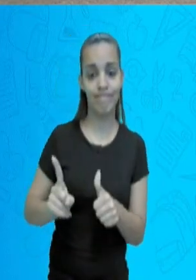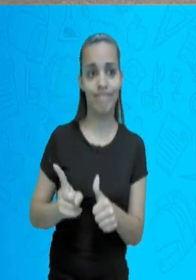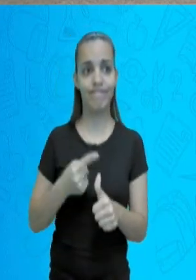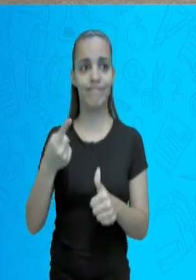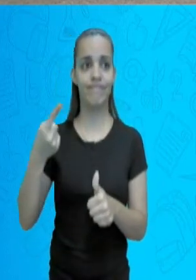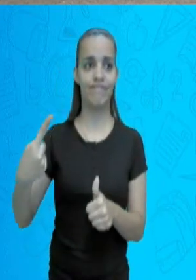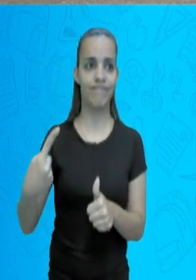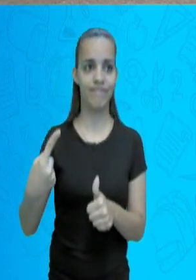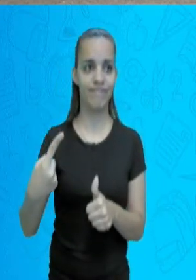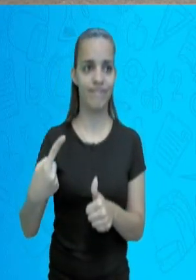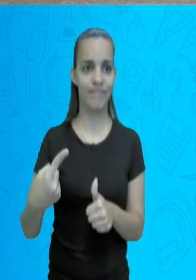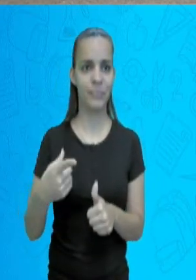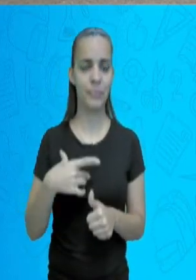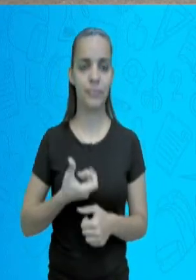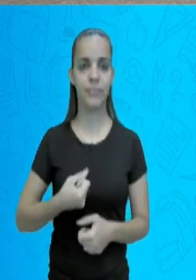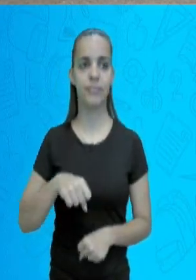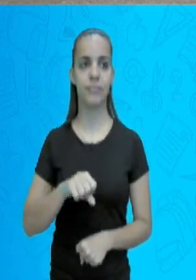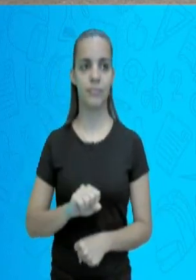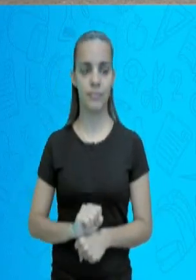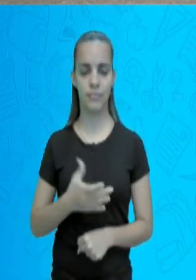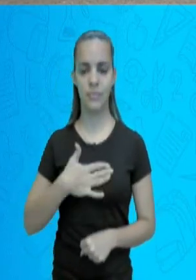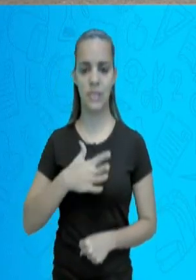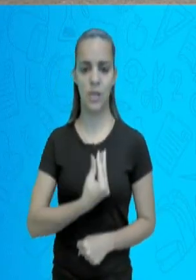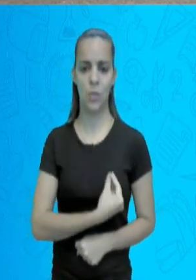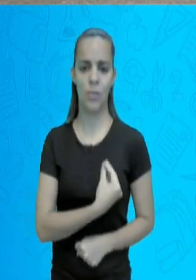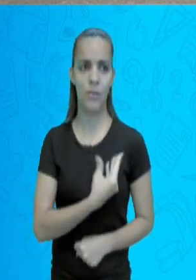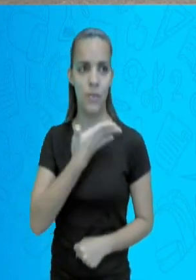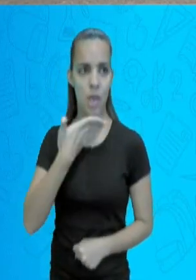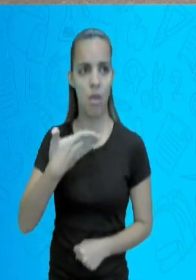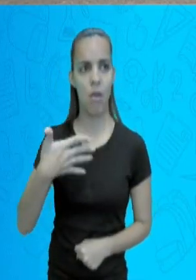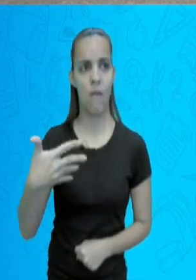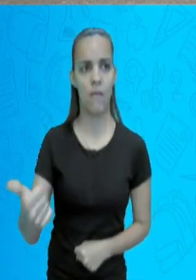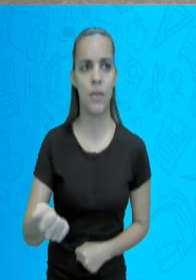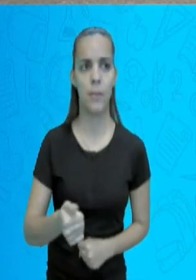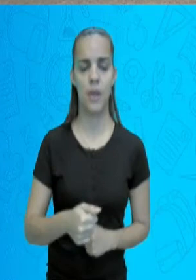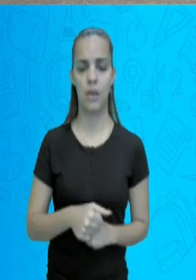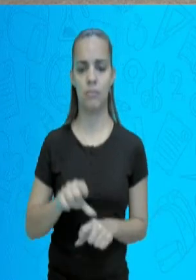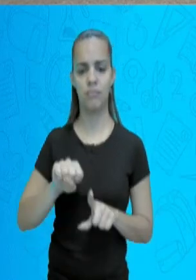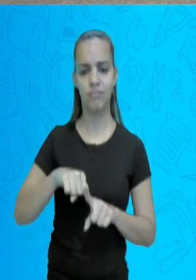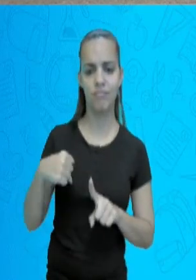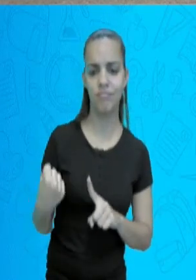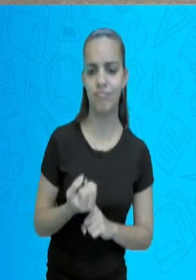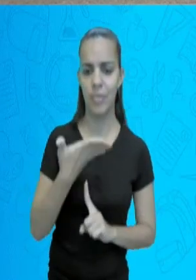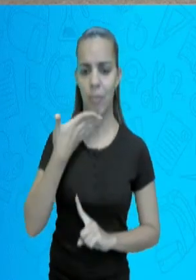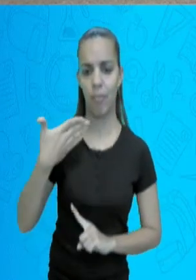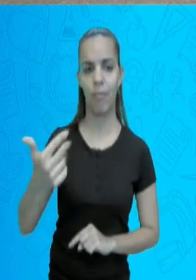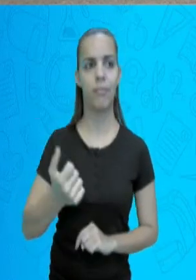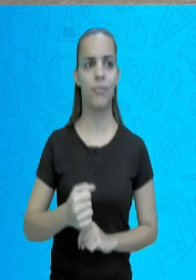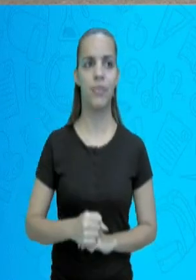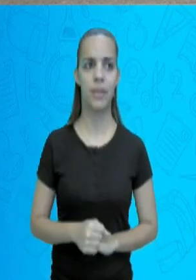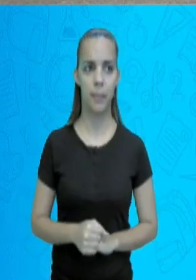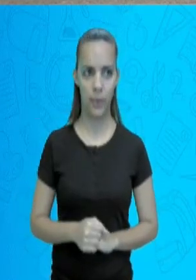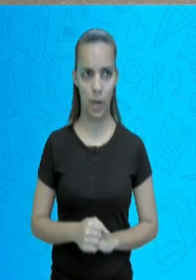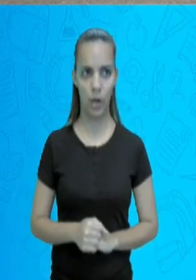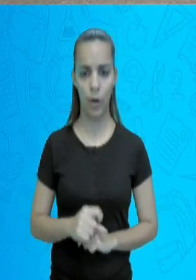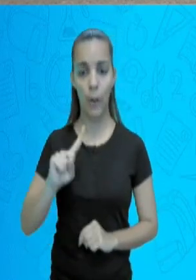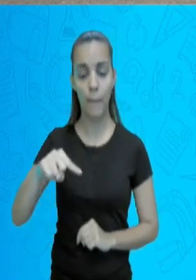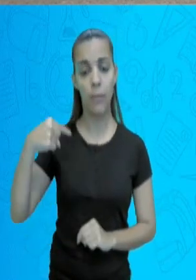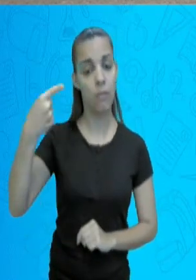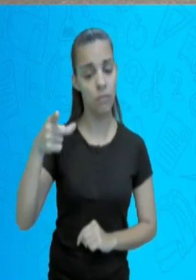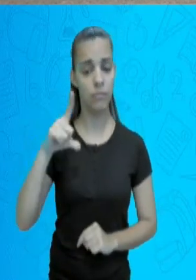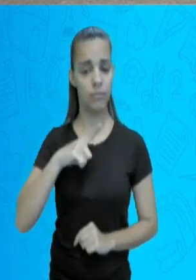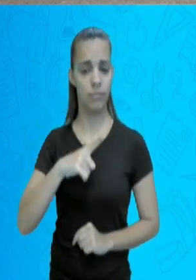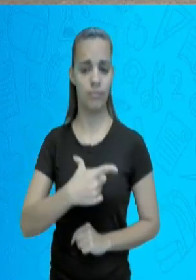para se estabelecerem profissionalmente, socialmente, para depois pensarem em ter filhos.